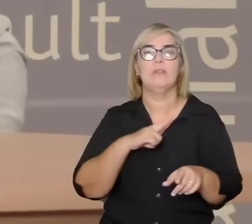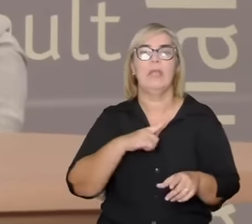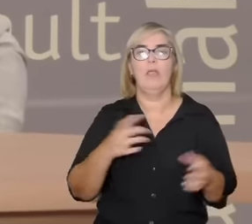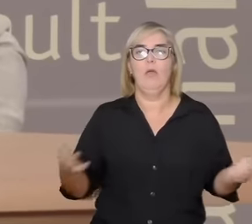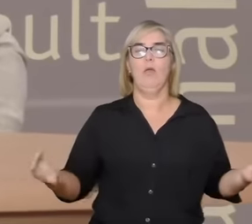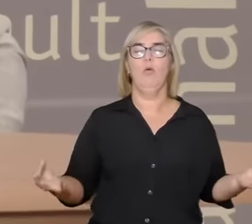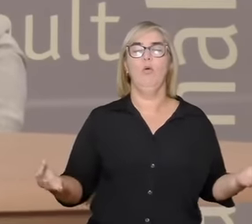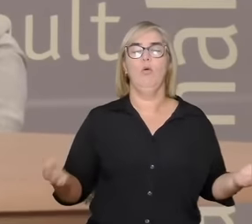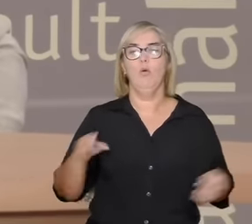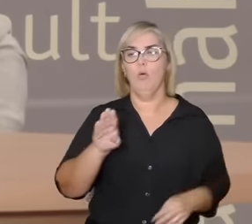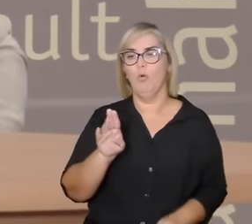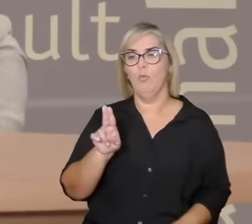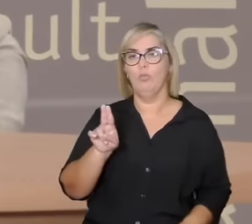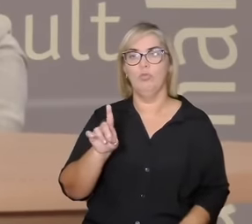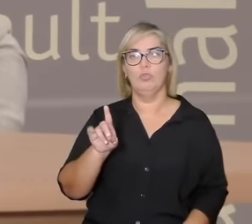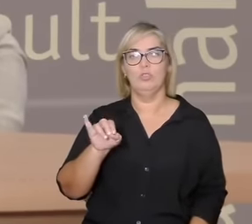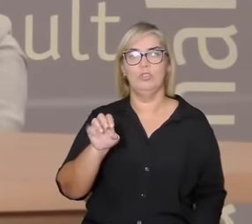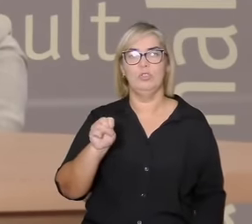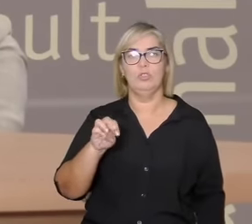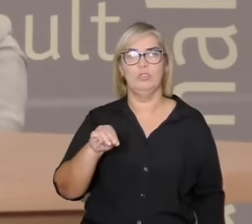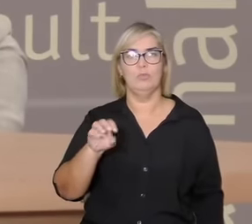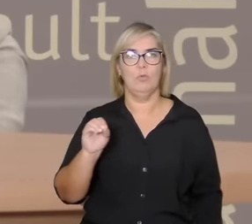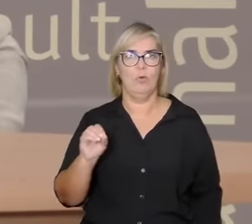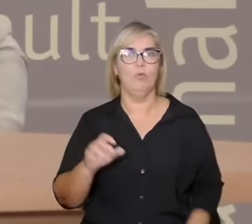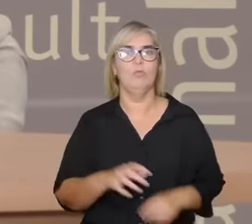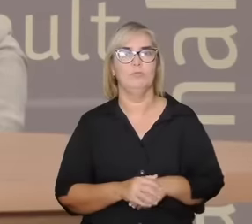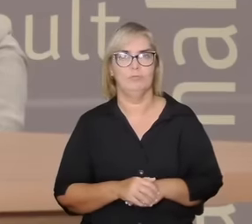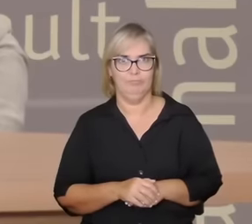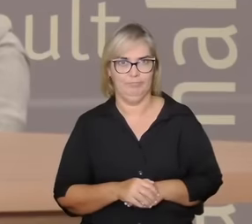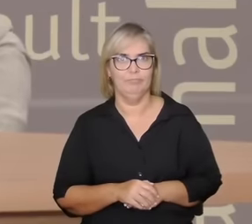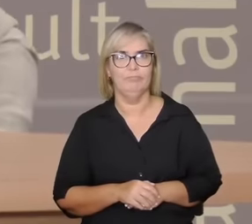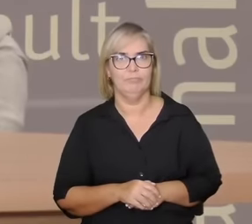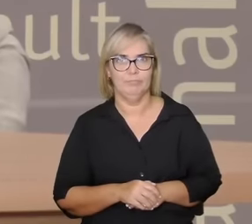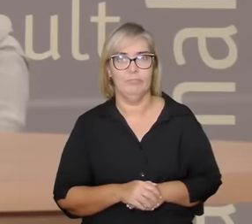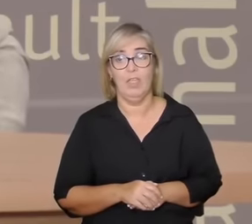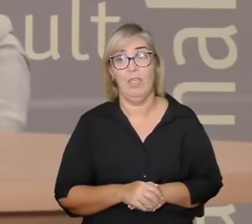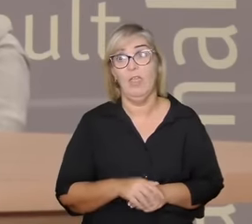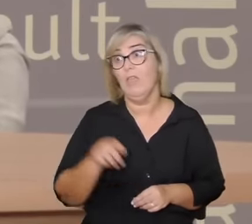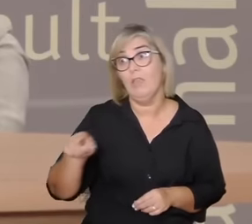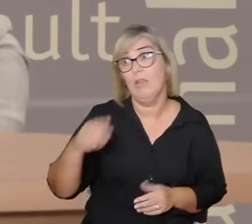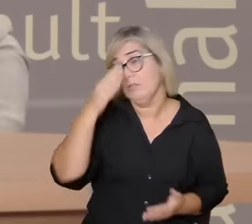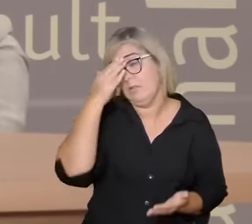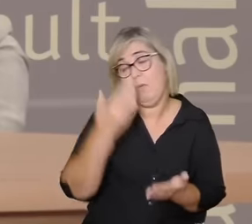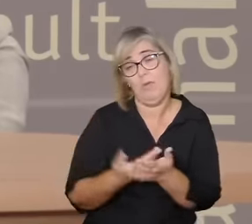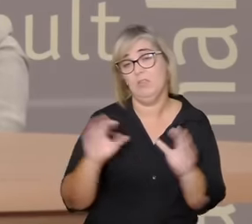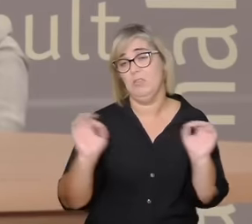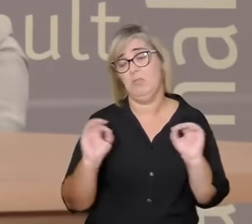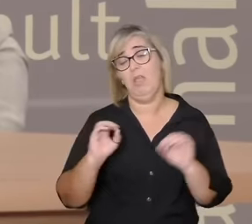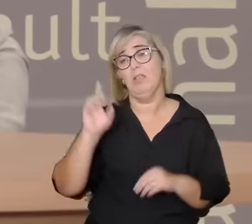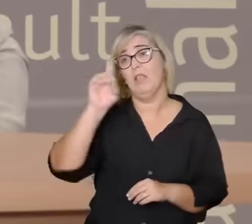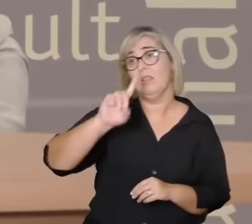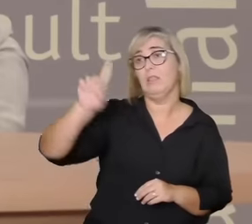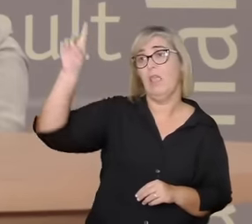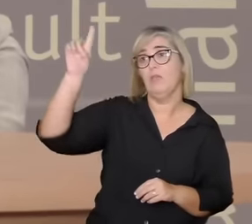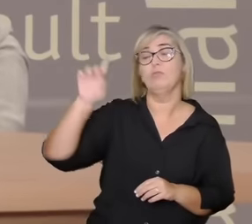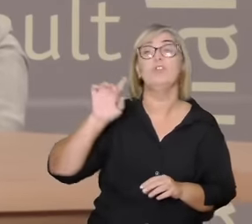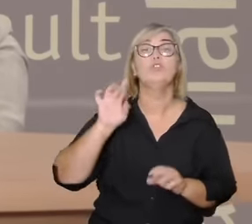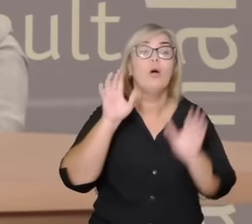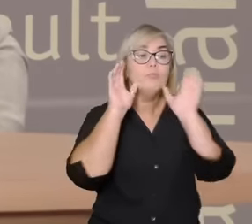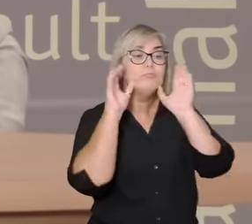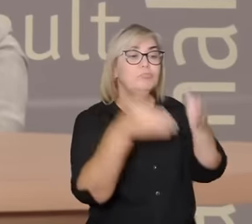budismo inclusive pode nem ser teísta tem tradições budistas que nem precisa de Deus porque a questão central é o sofrimento